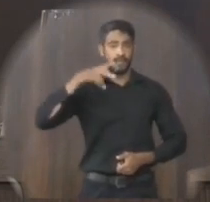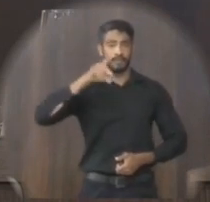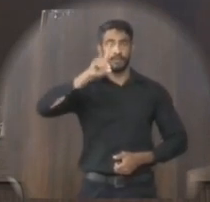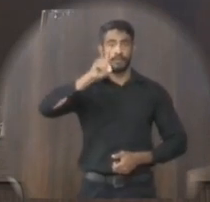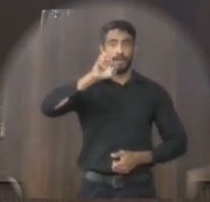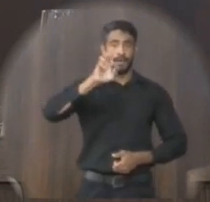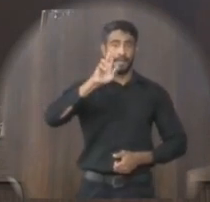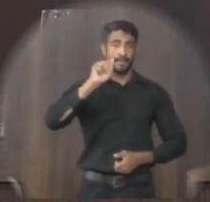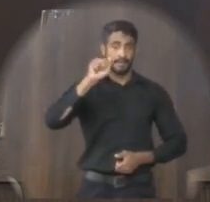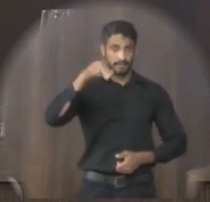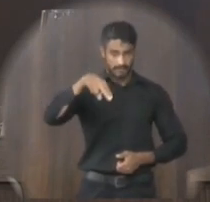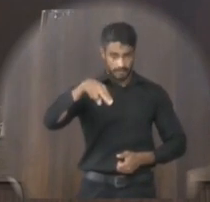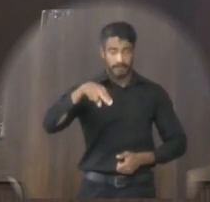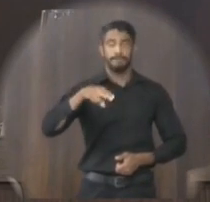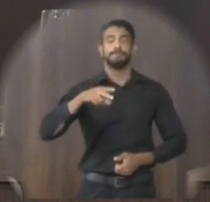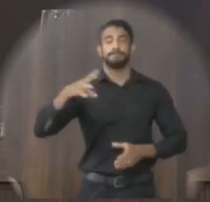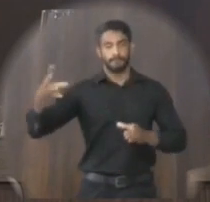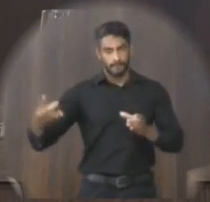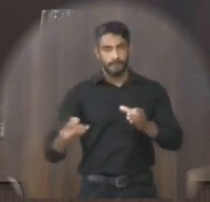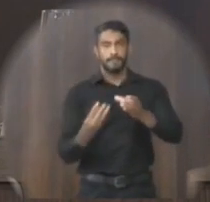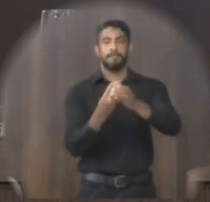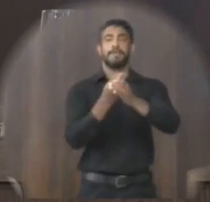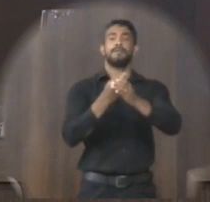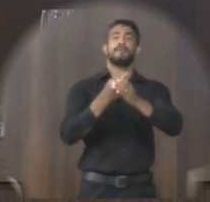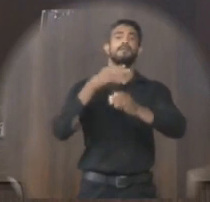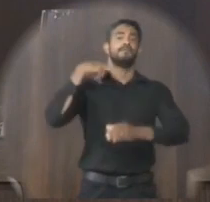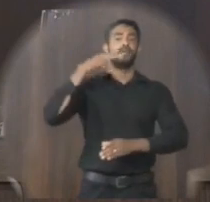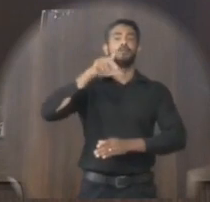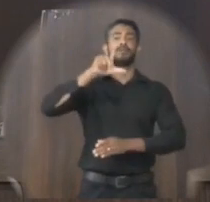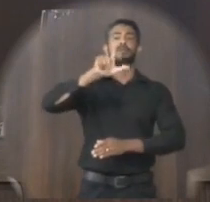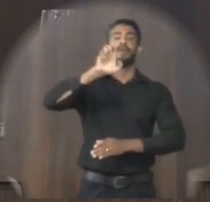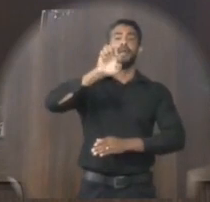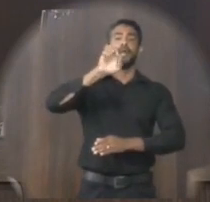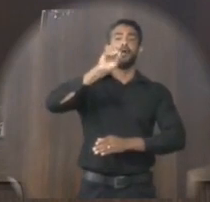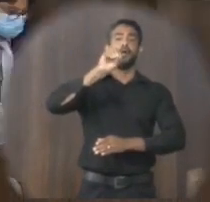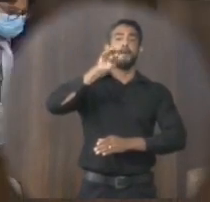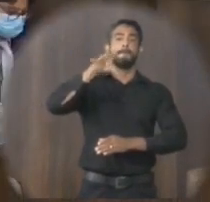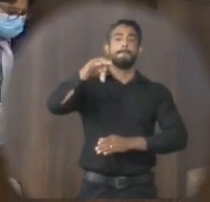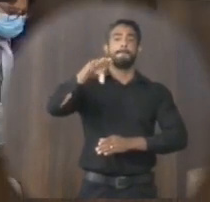Derlan Miranda dos Ex, membro, o vereador Leobino Antunes de Bem.